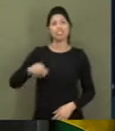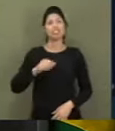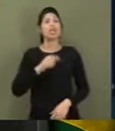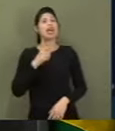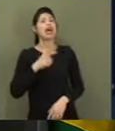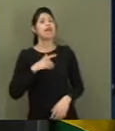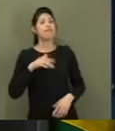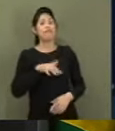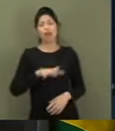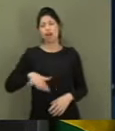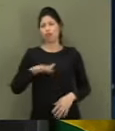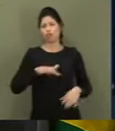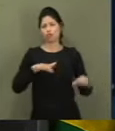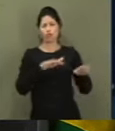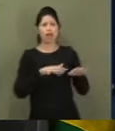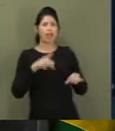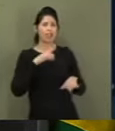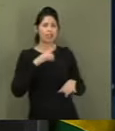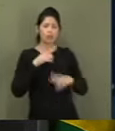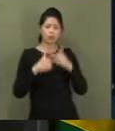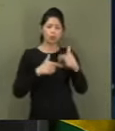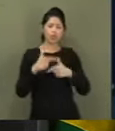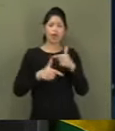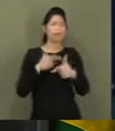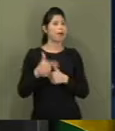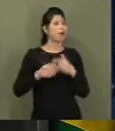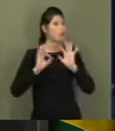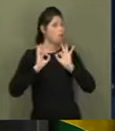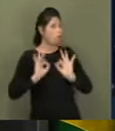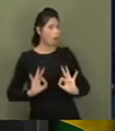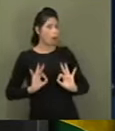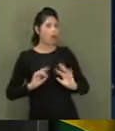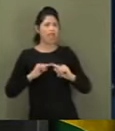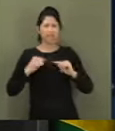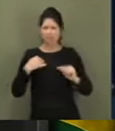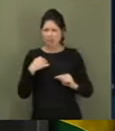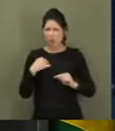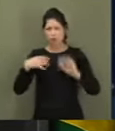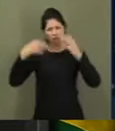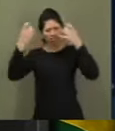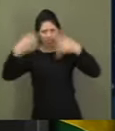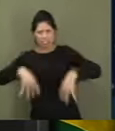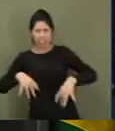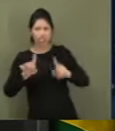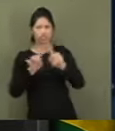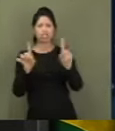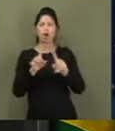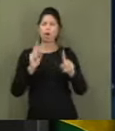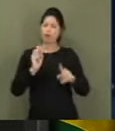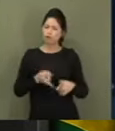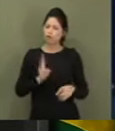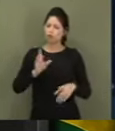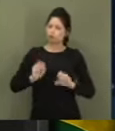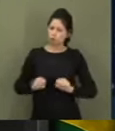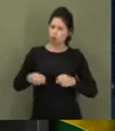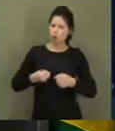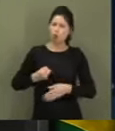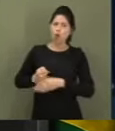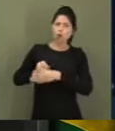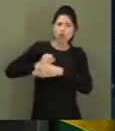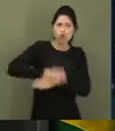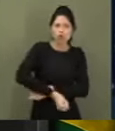que foram herdadas e do trabalho que foi feito, mas não abrirei mão de continuar lutando nessa casa pela